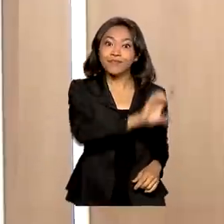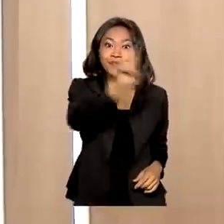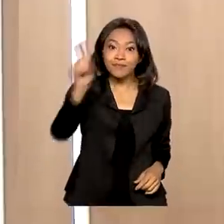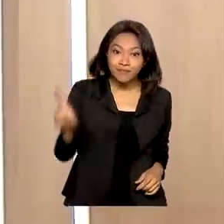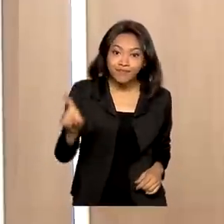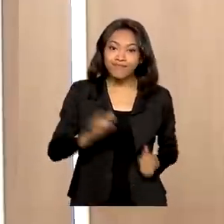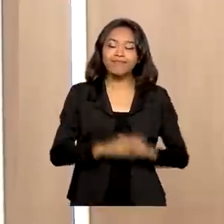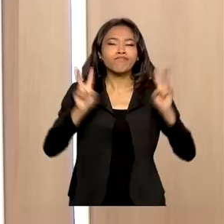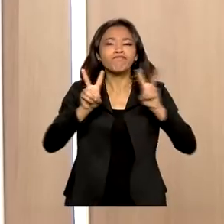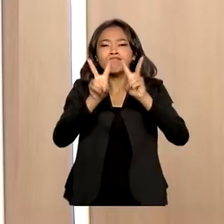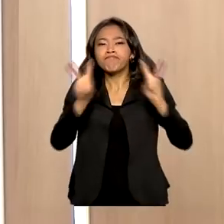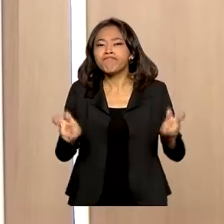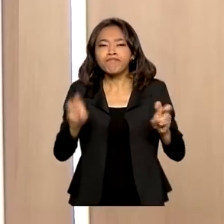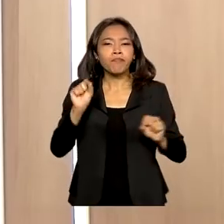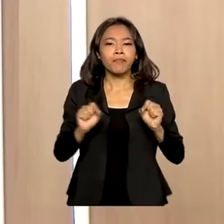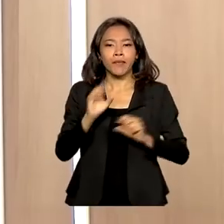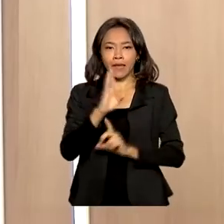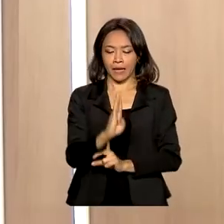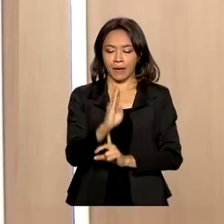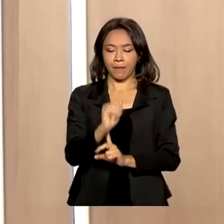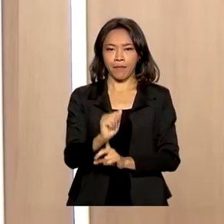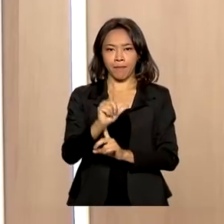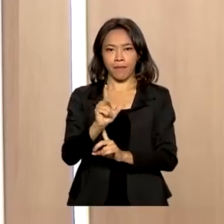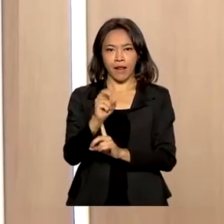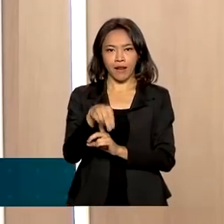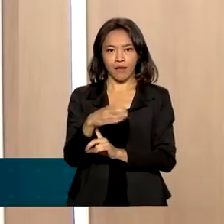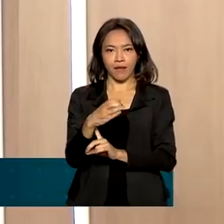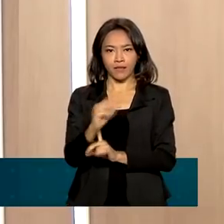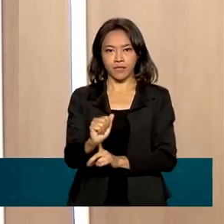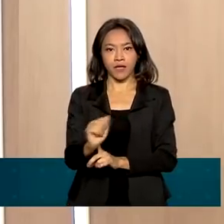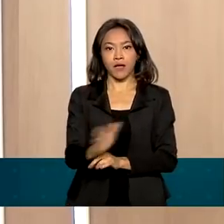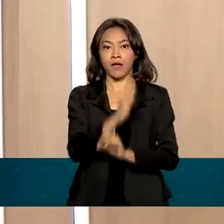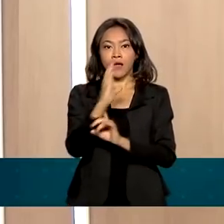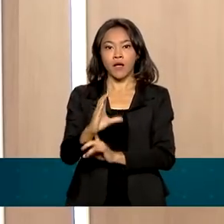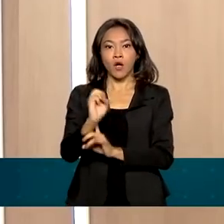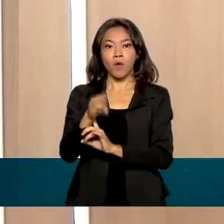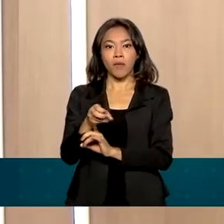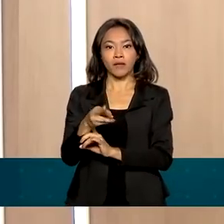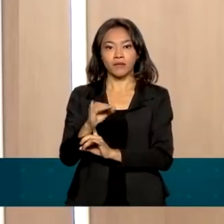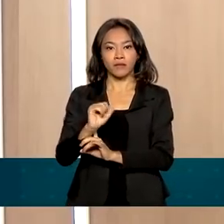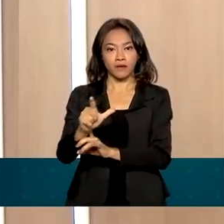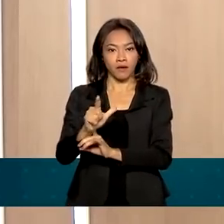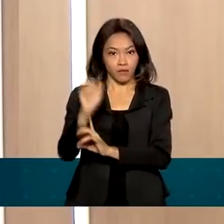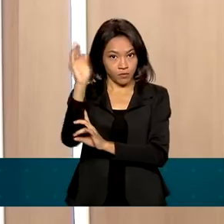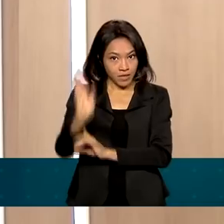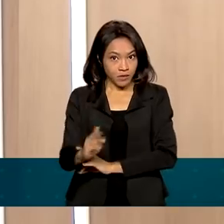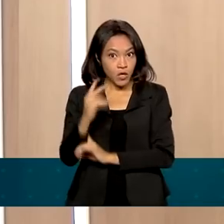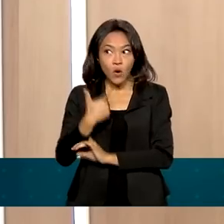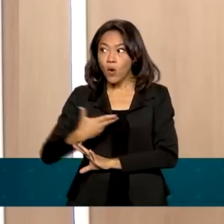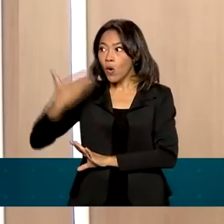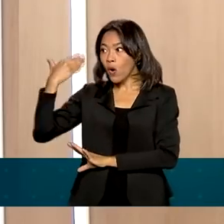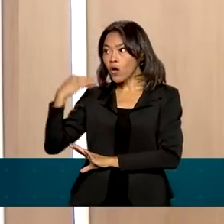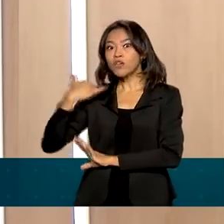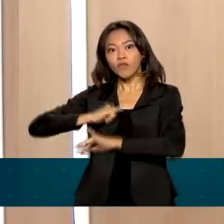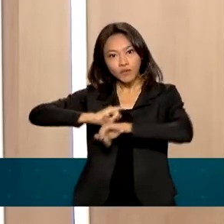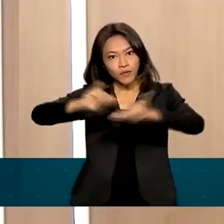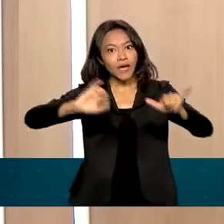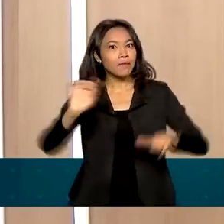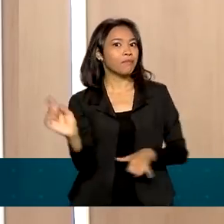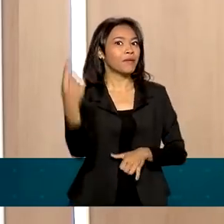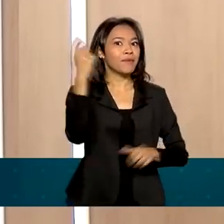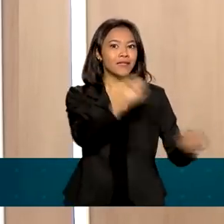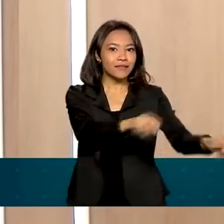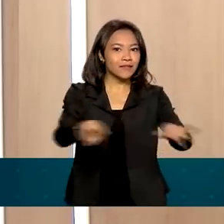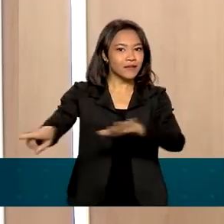todos. O nosso tema de hoje é a balança comercial brasileira. E ontem já foram divulgados os primeiros resultados da primeira semana de 2022.